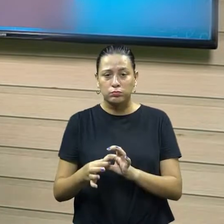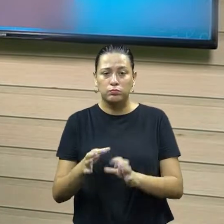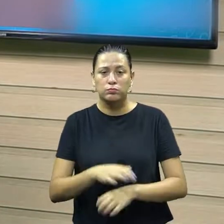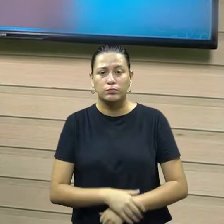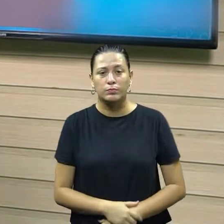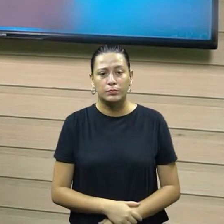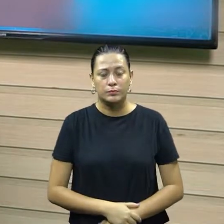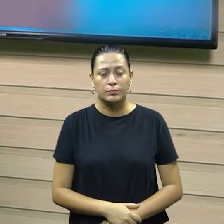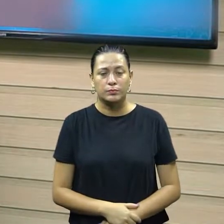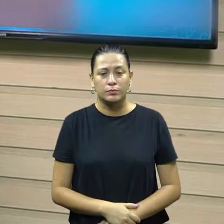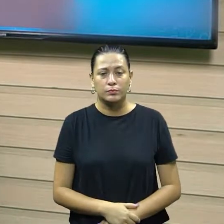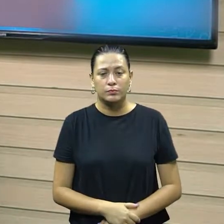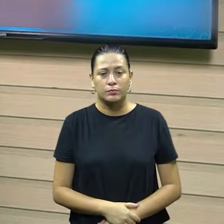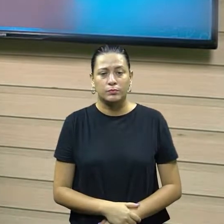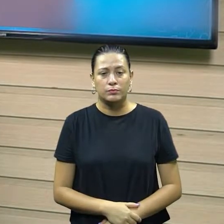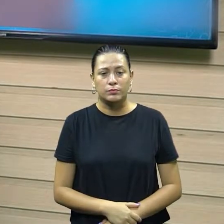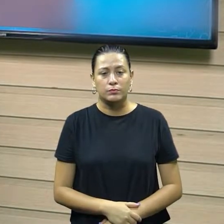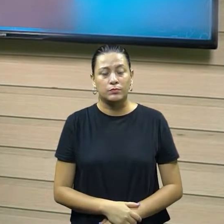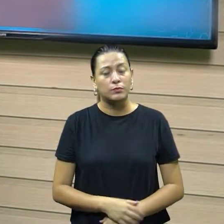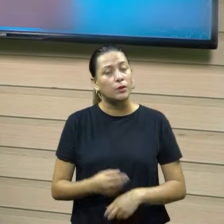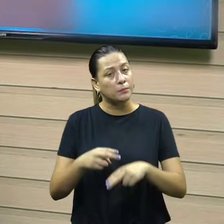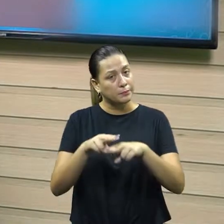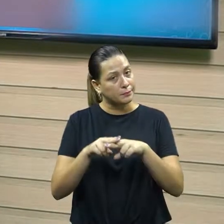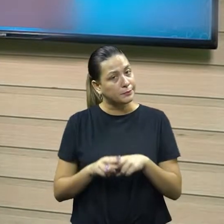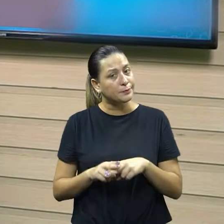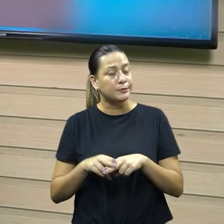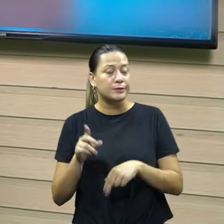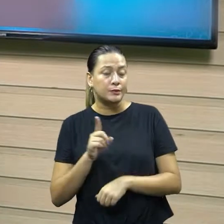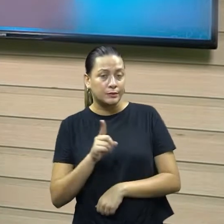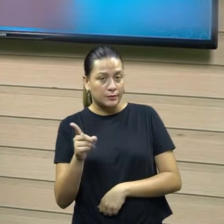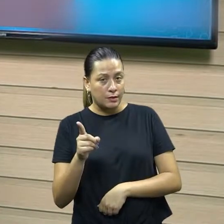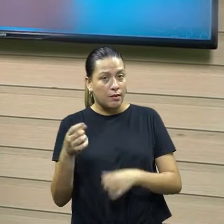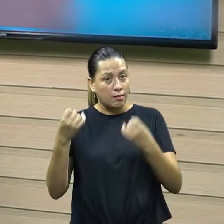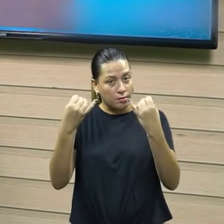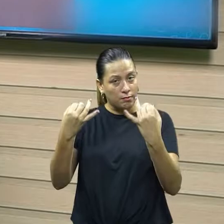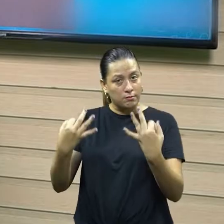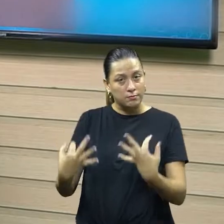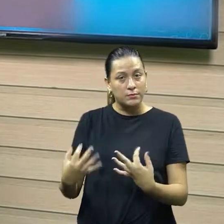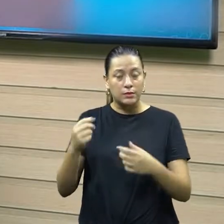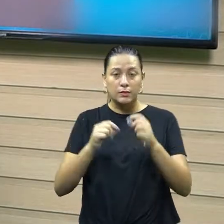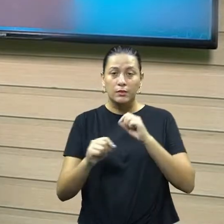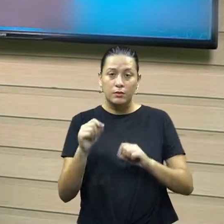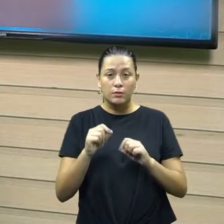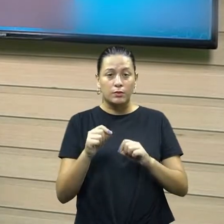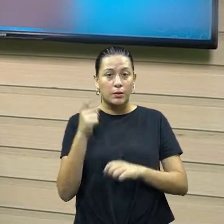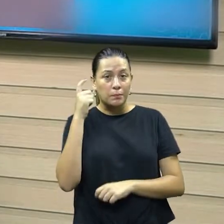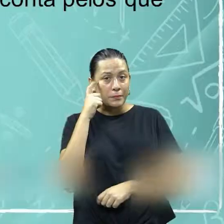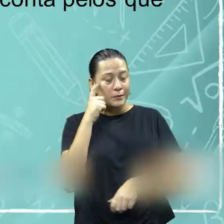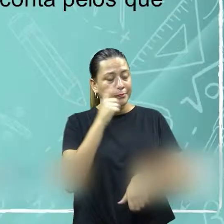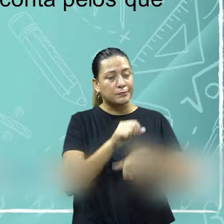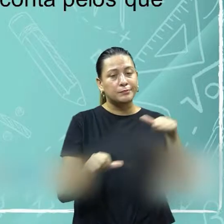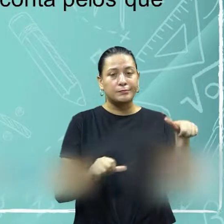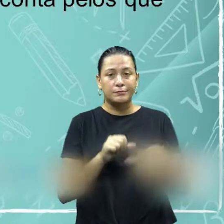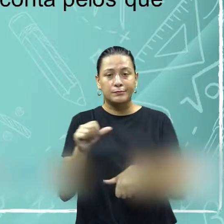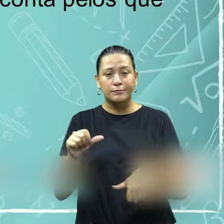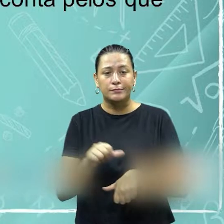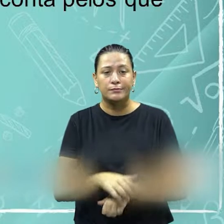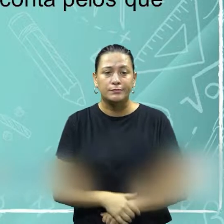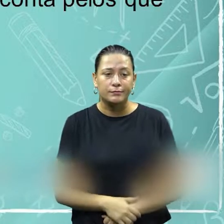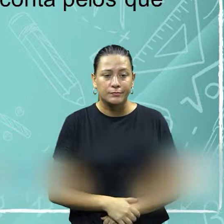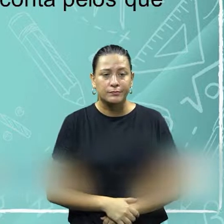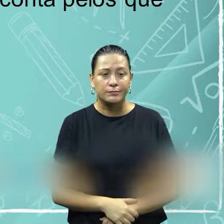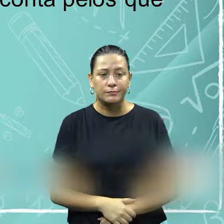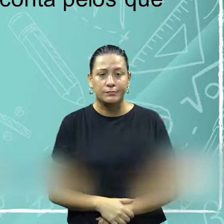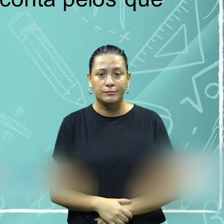que ela chama, por isso que ela coloca, né, que é, que é uma, que é mudança de posição. Aí,